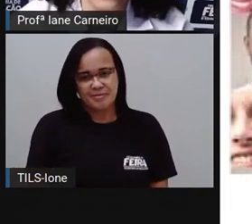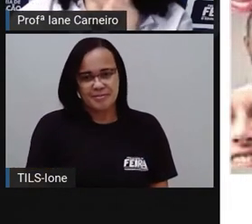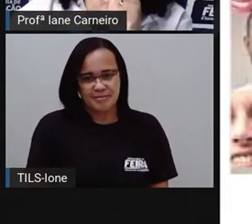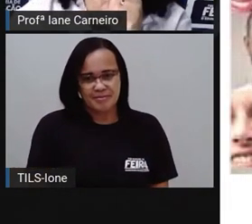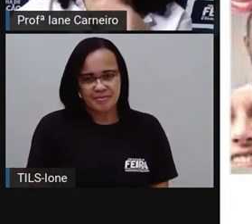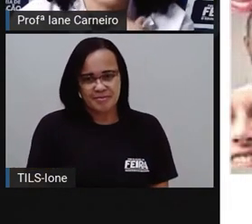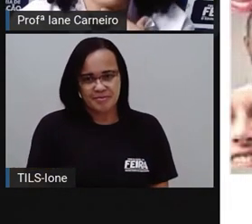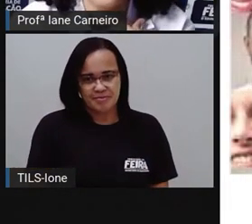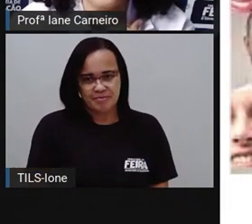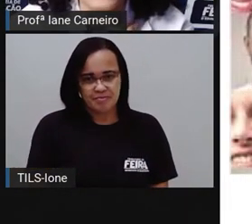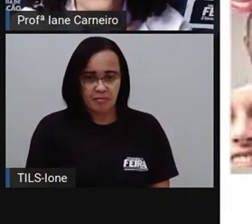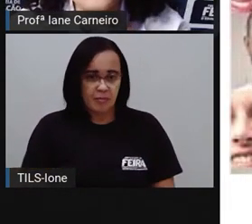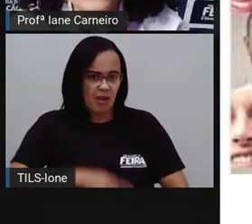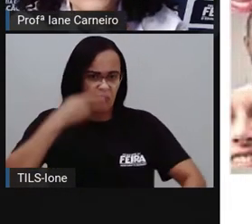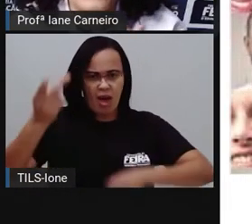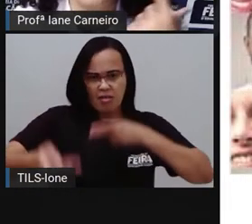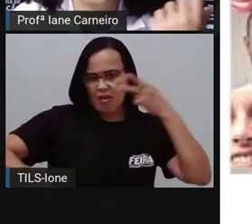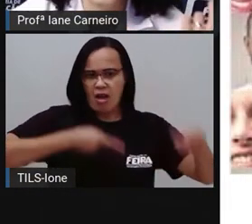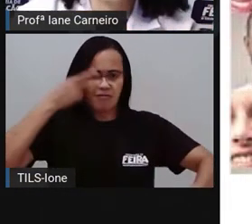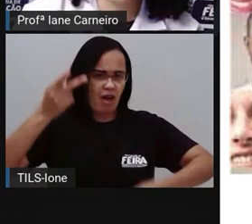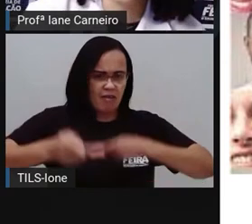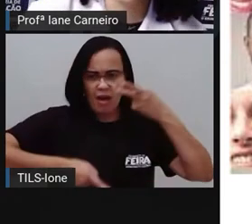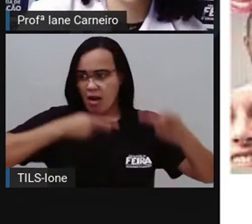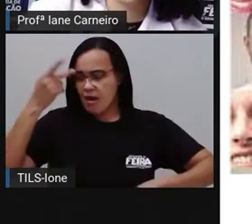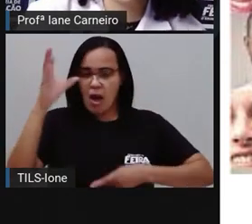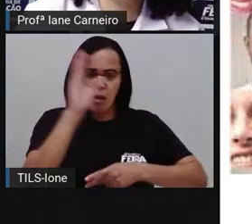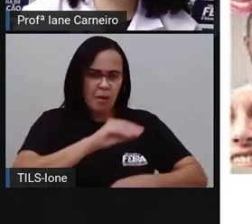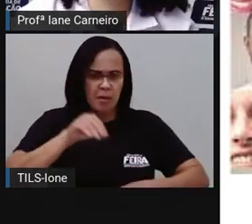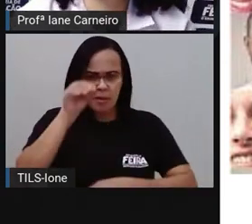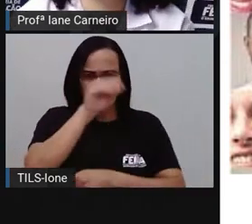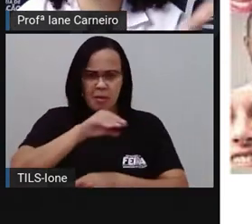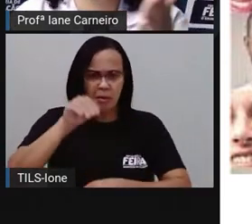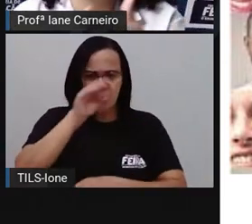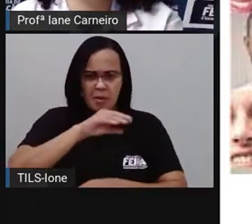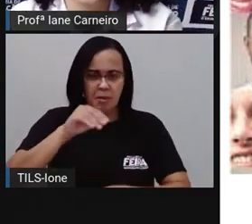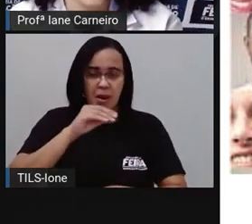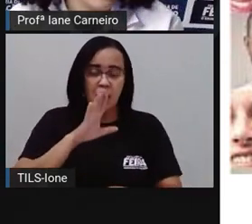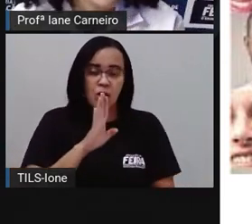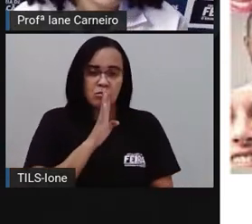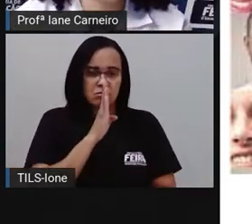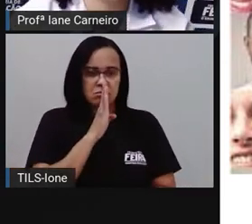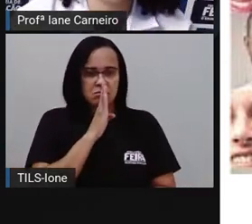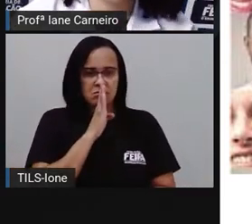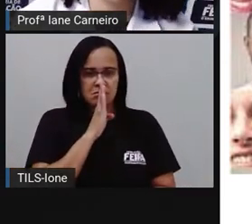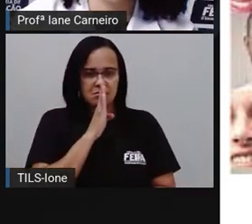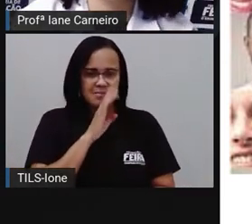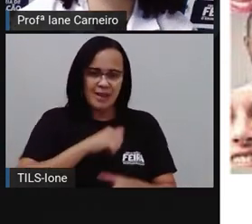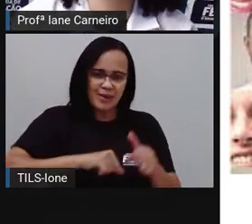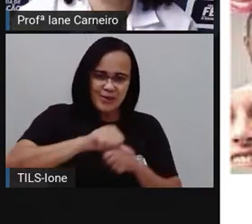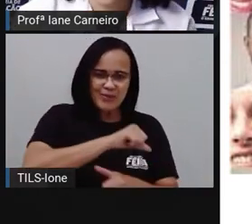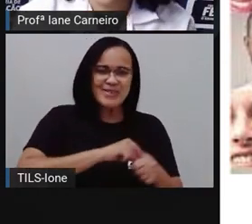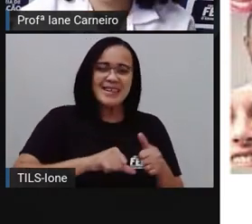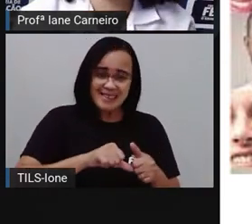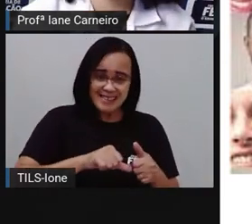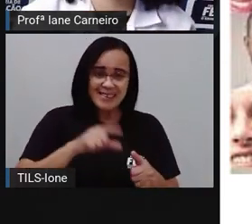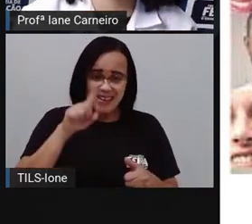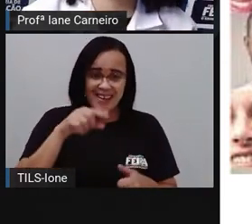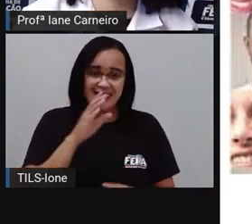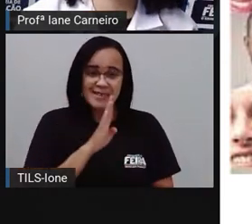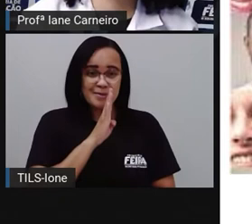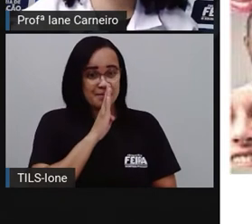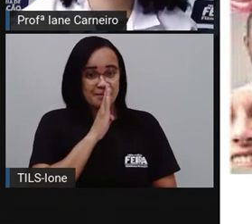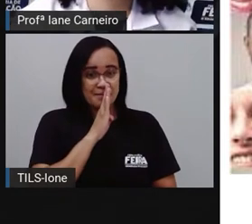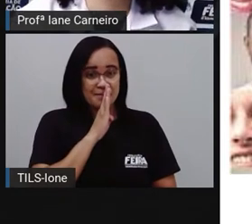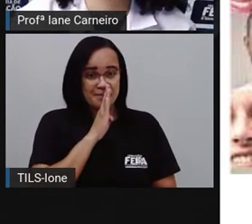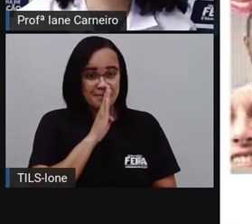Ó. Quando alguém é falante, ó, o oposto é ser calado, né? Vamos ver o